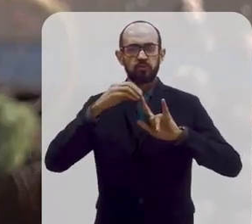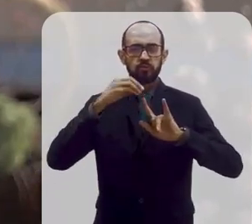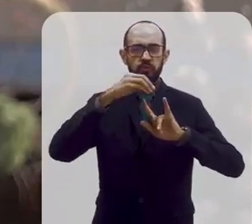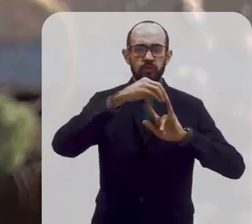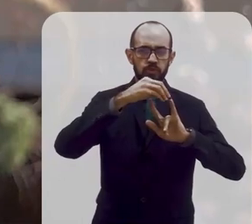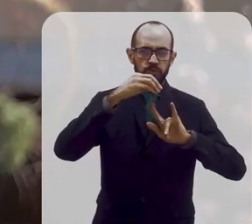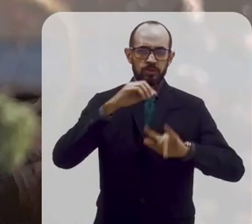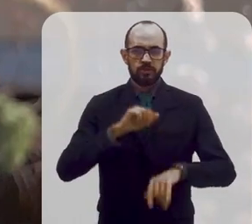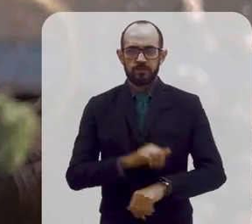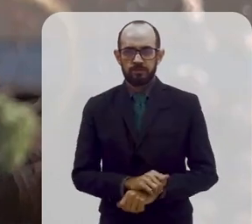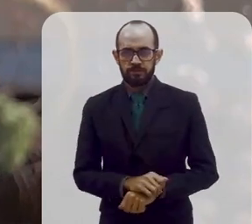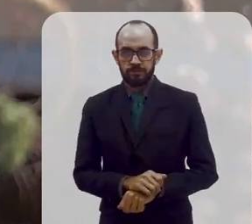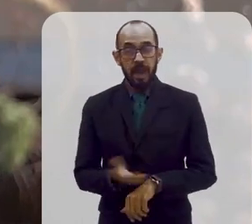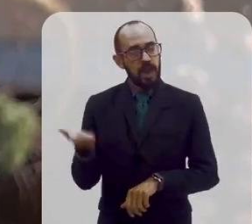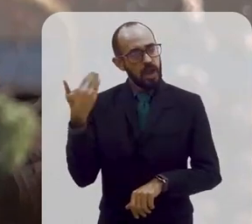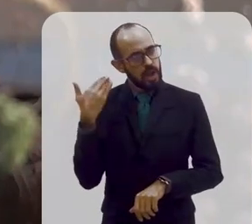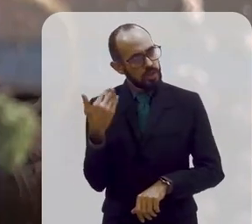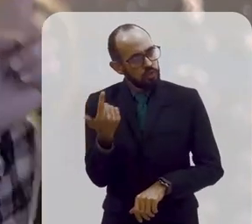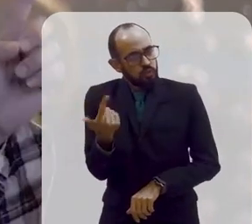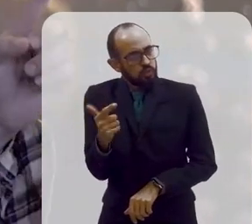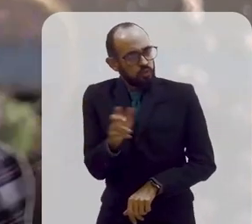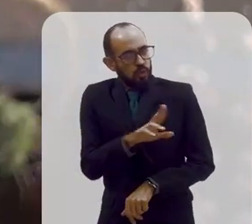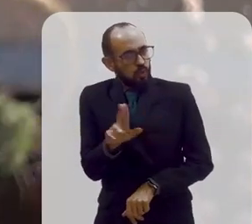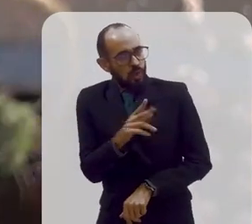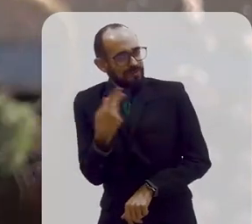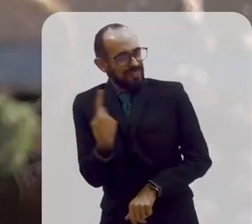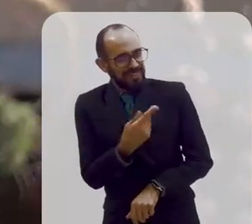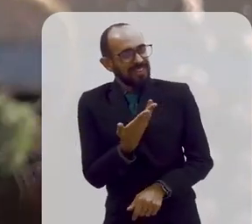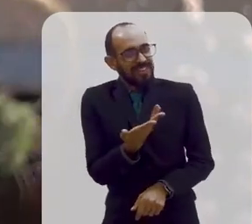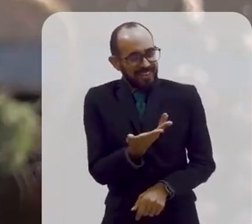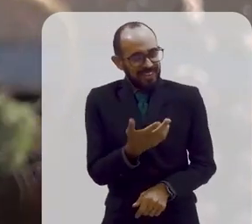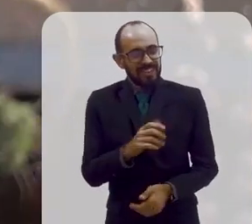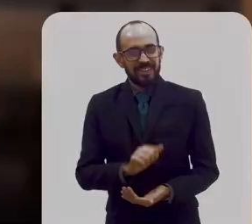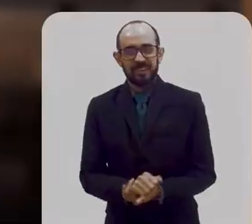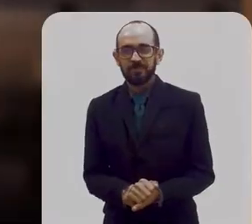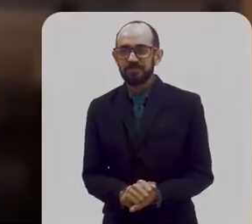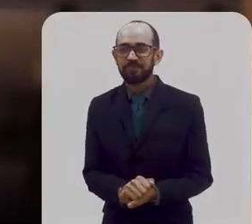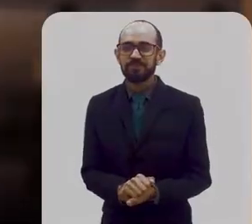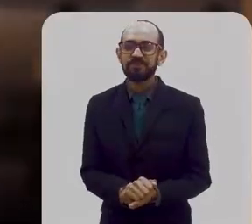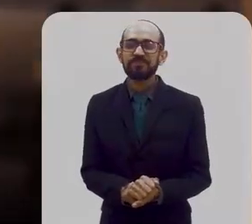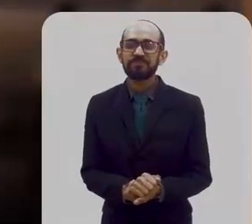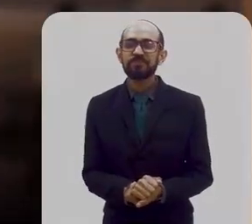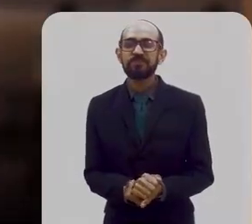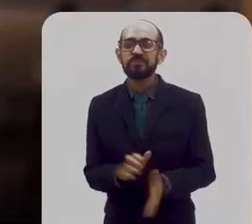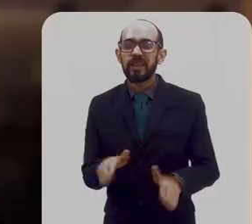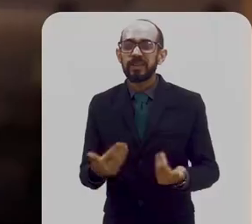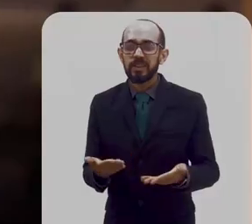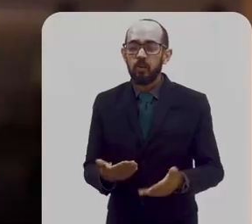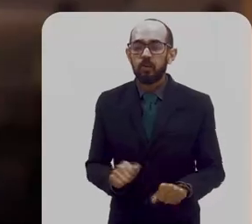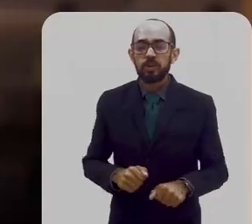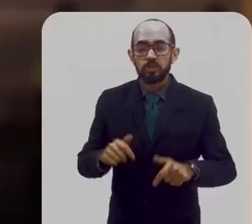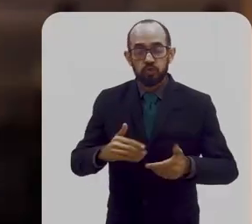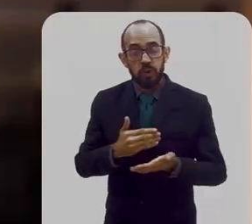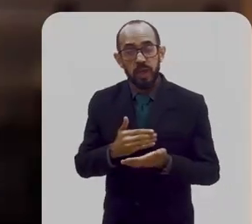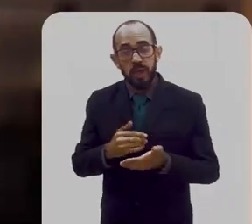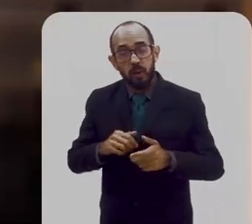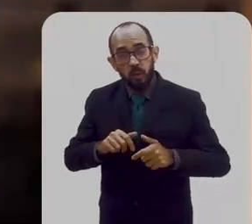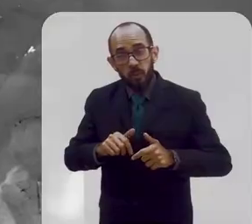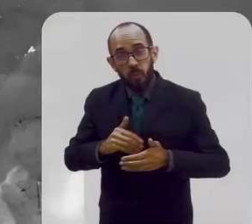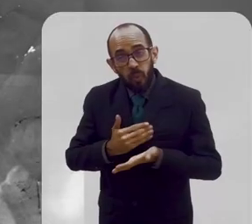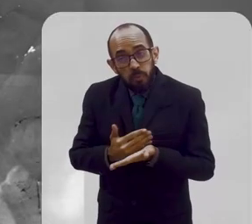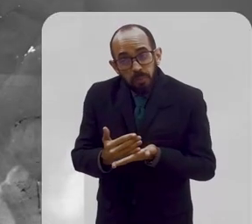Oswaldo Cruz. Na época, Instituto Soroterápico Federal. Então, justamente, essa vai ser uma das primeiras iniciativas, um dos